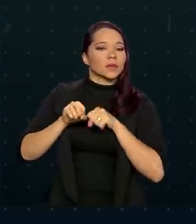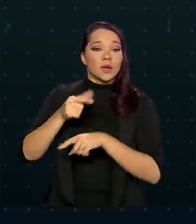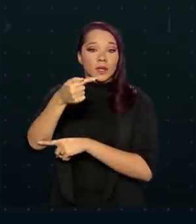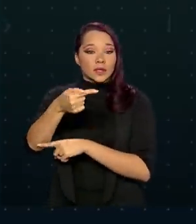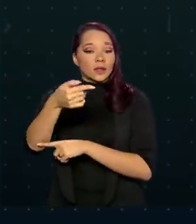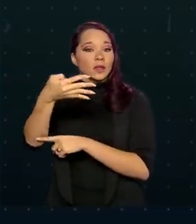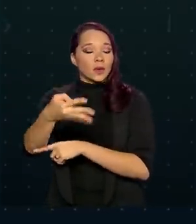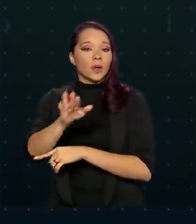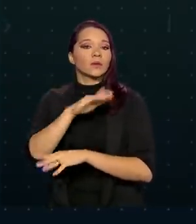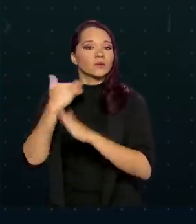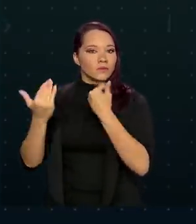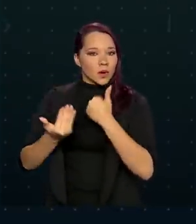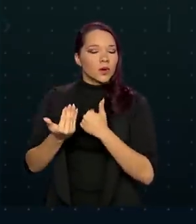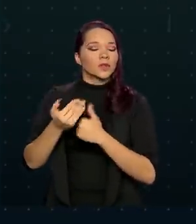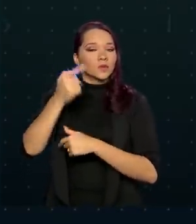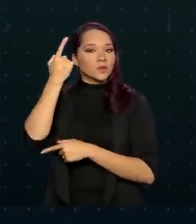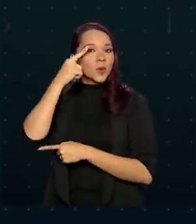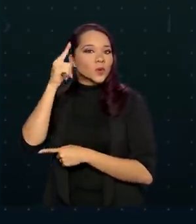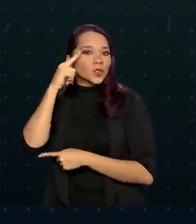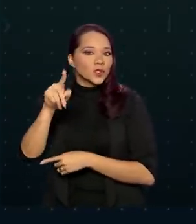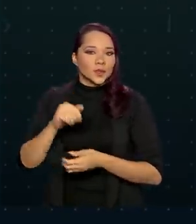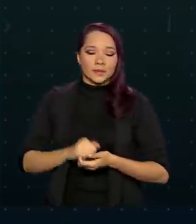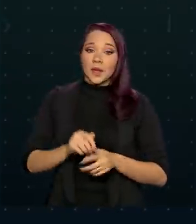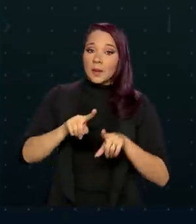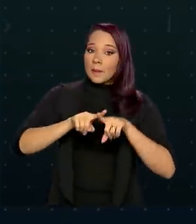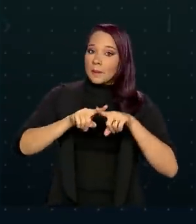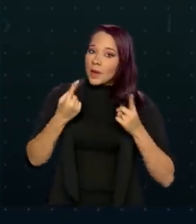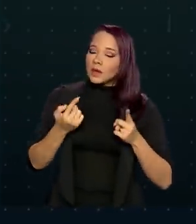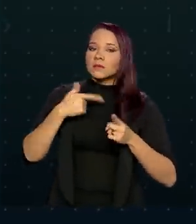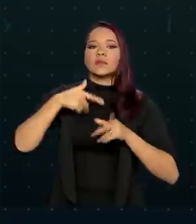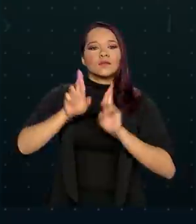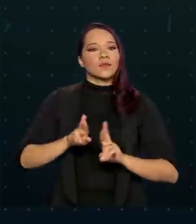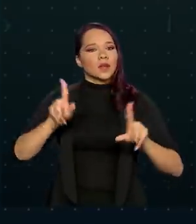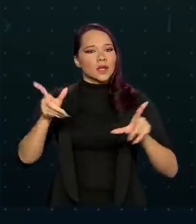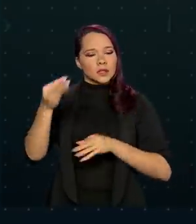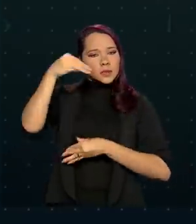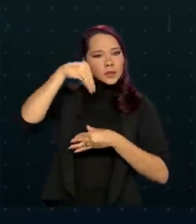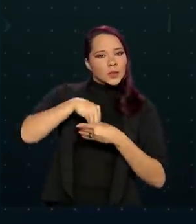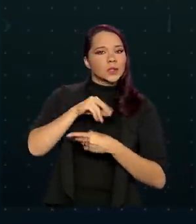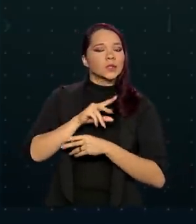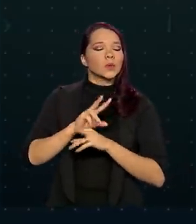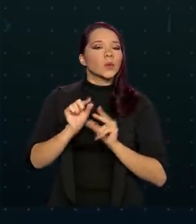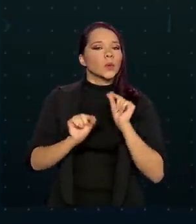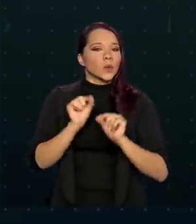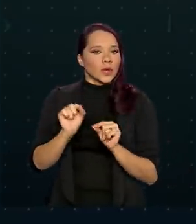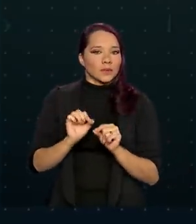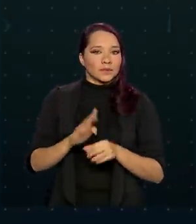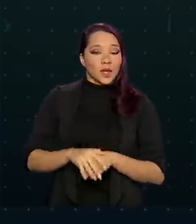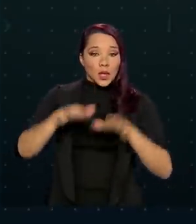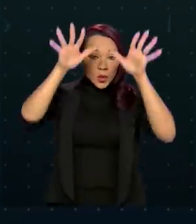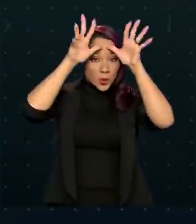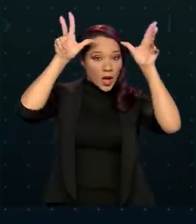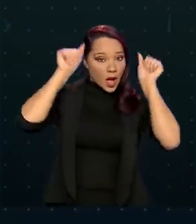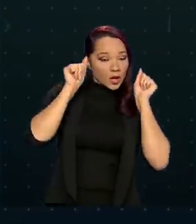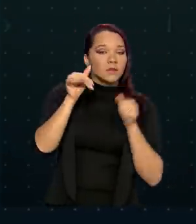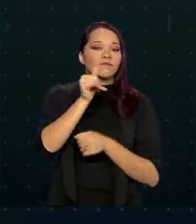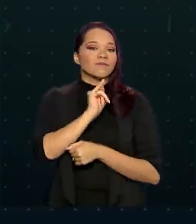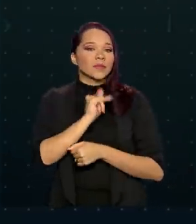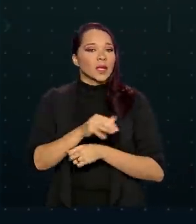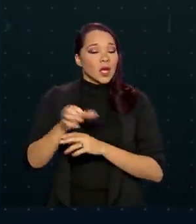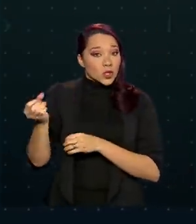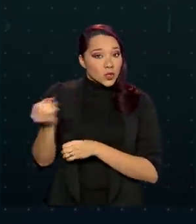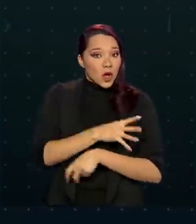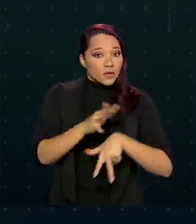74 mortes por dia, mas com diferenças internas significativas. No Acre, por exemplo, as